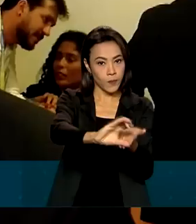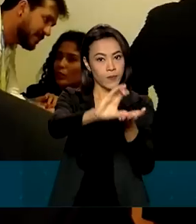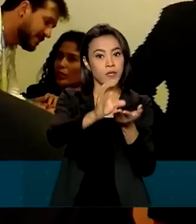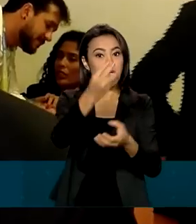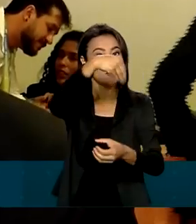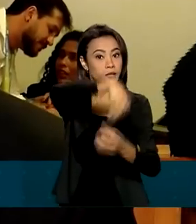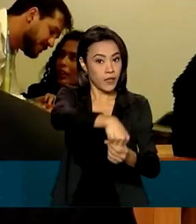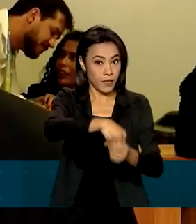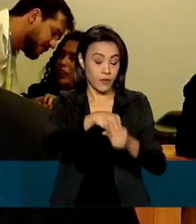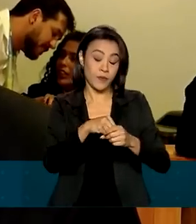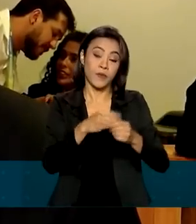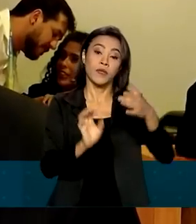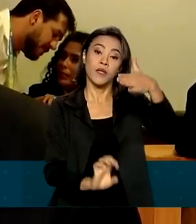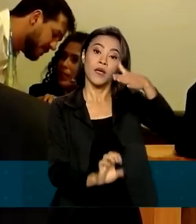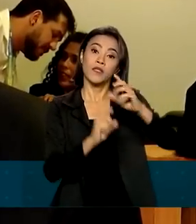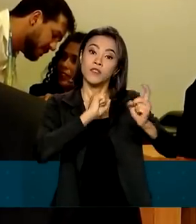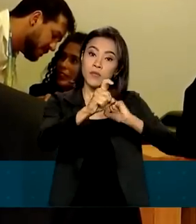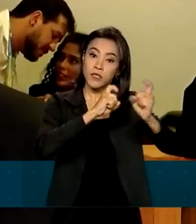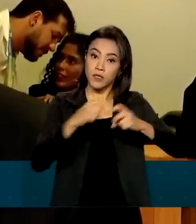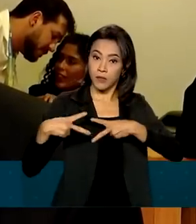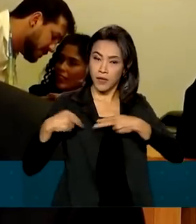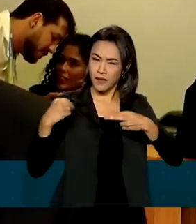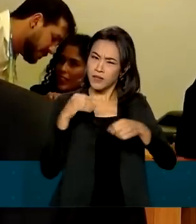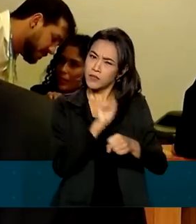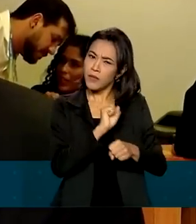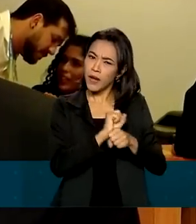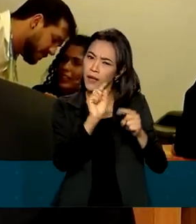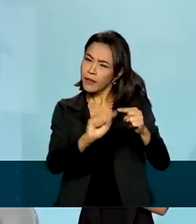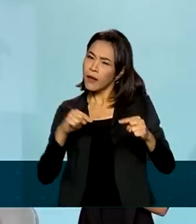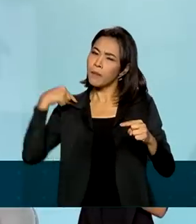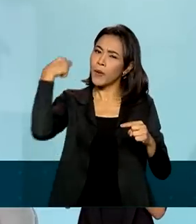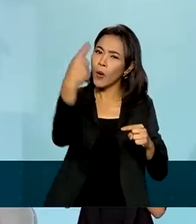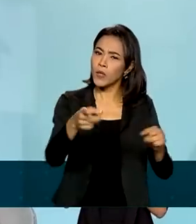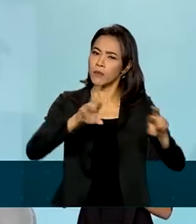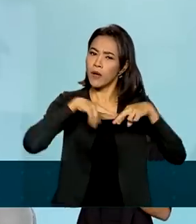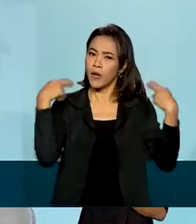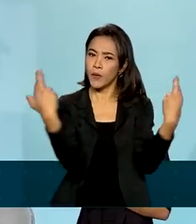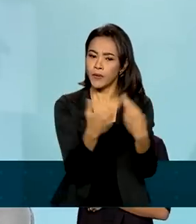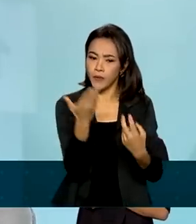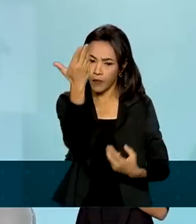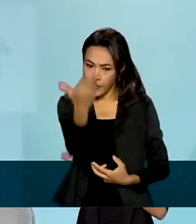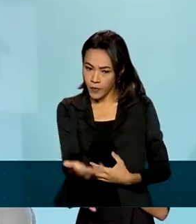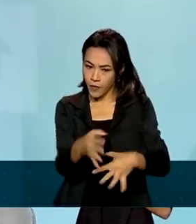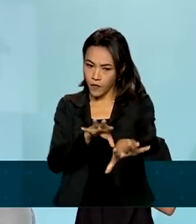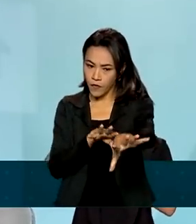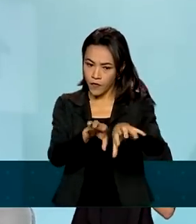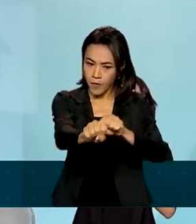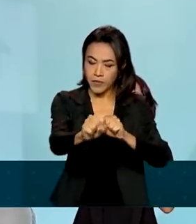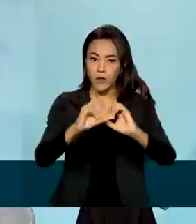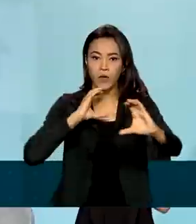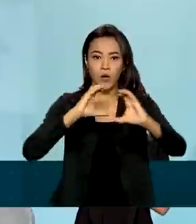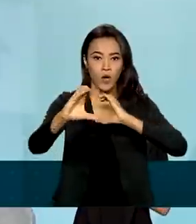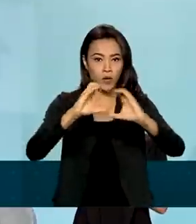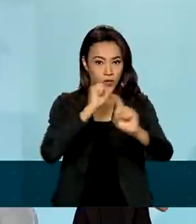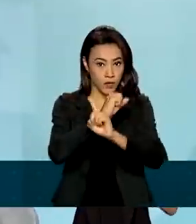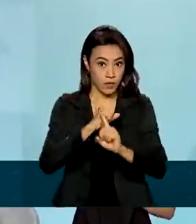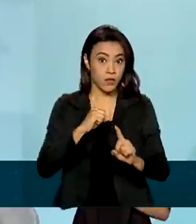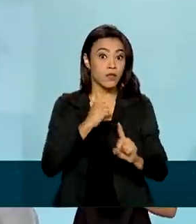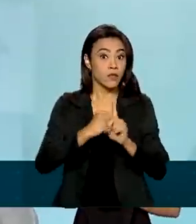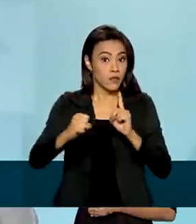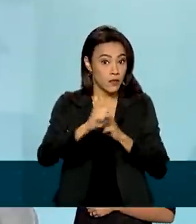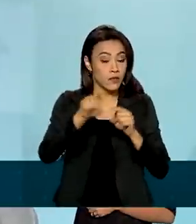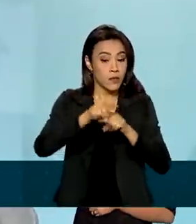até a próxima Assembleia Geral de Acionistas. Com formação em Comunicação Social, além de pós